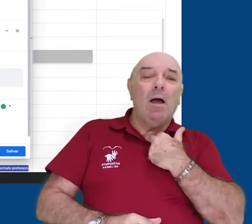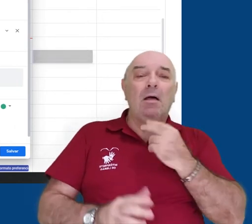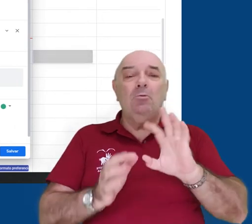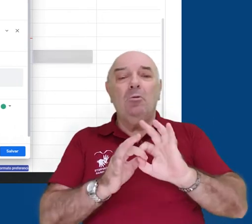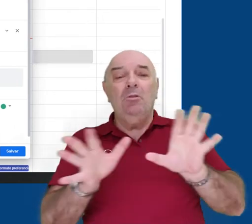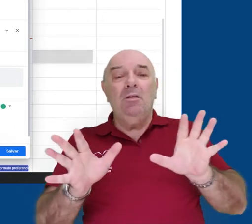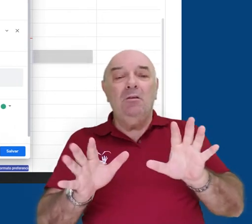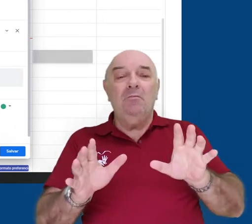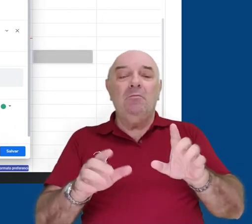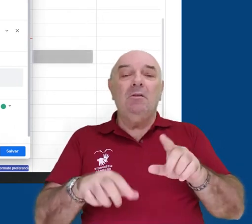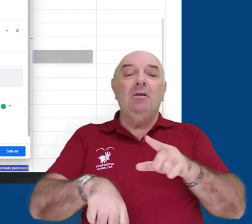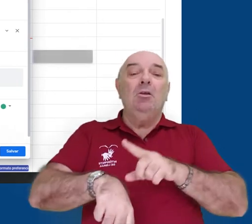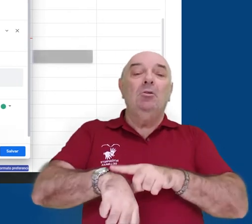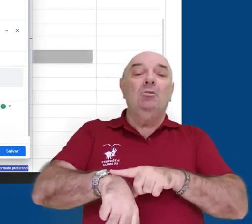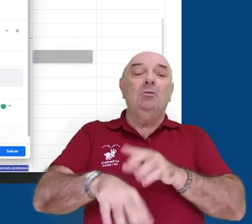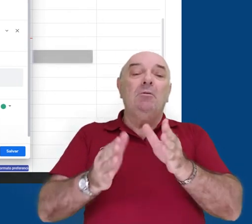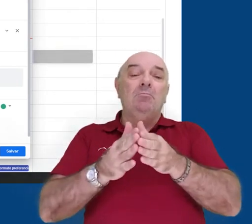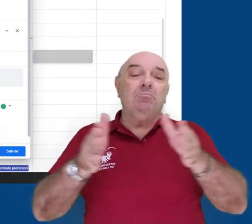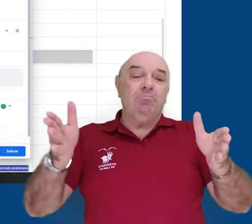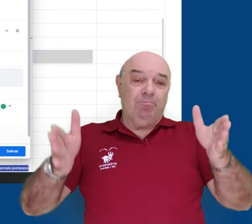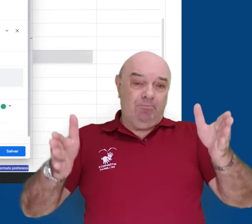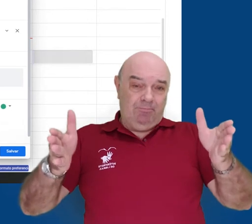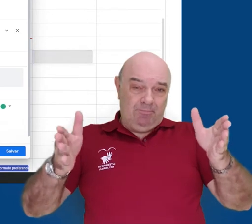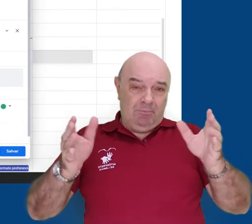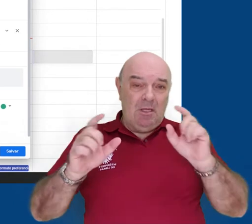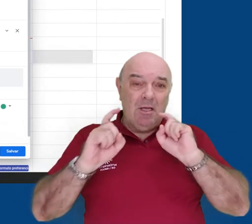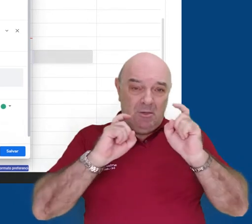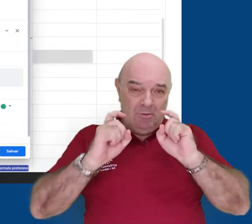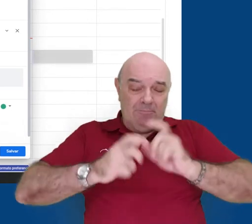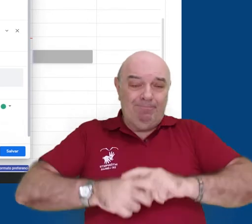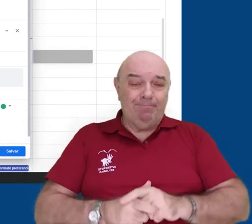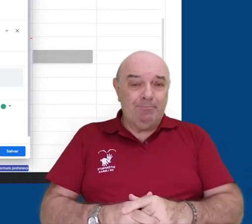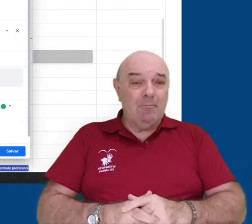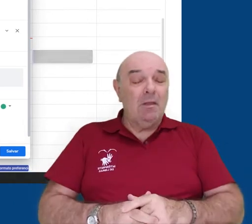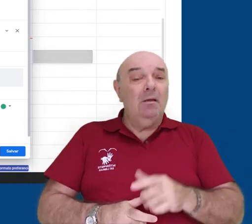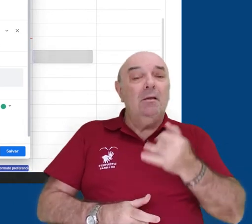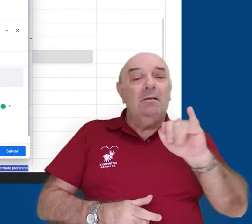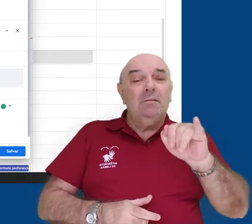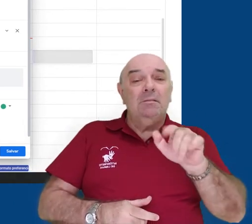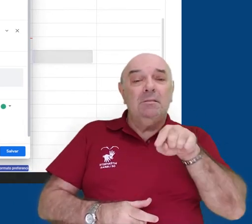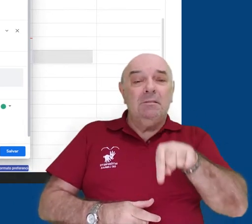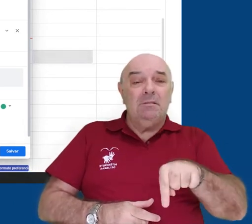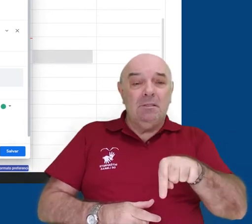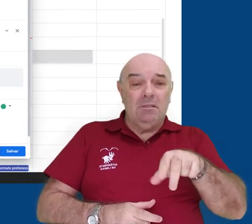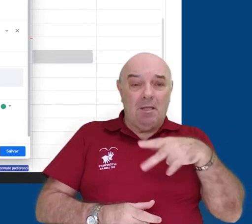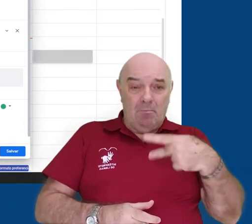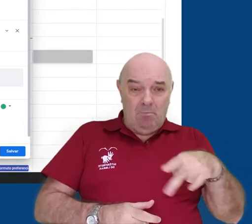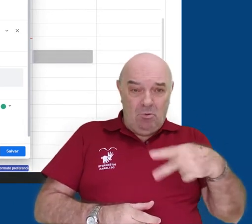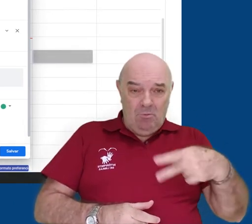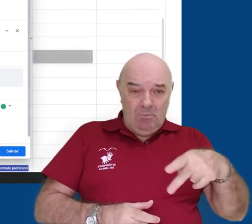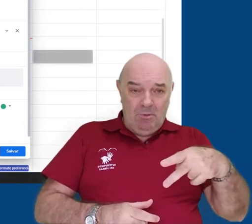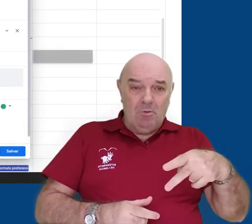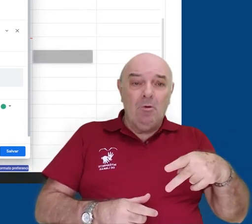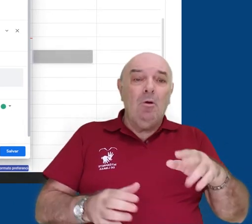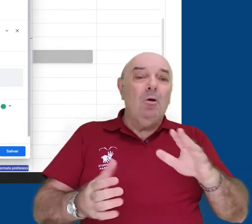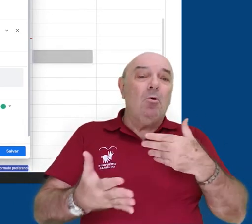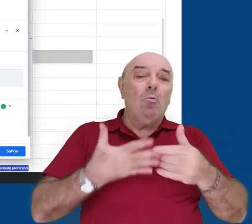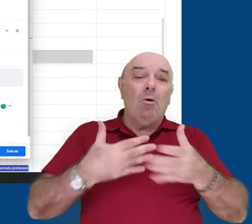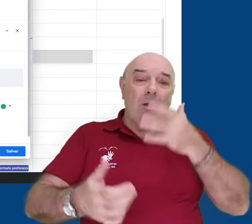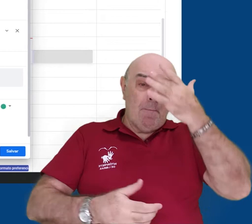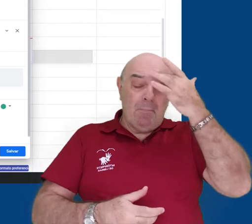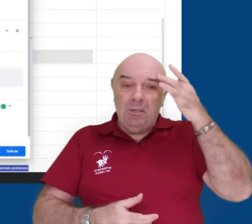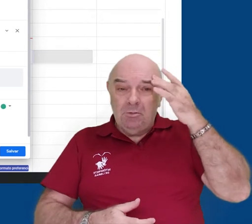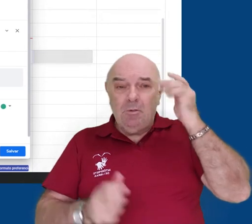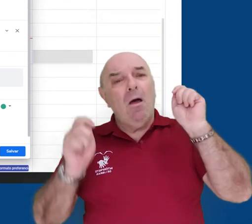esse evento e, abaixo, mudamos a visibilidade dessa reunião. Quando o evento está marcado como público, qualquer pessoa